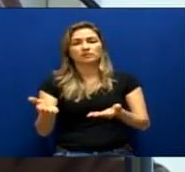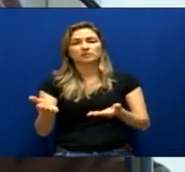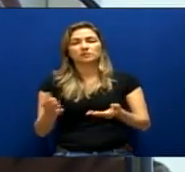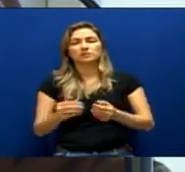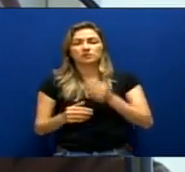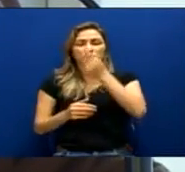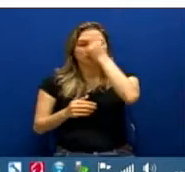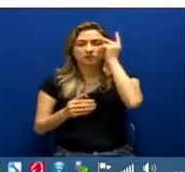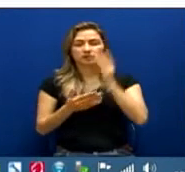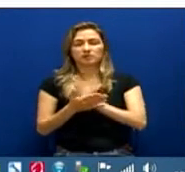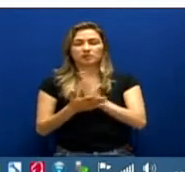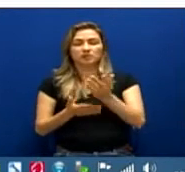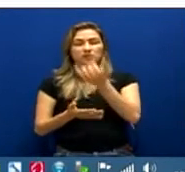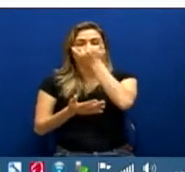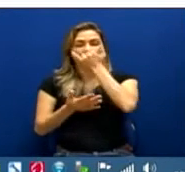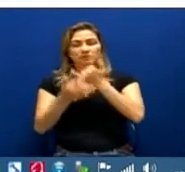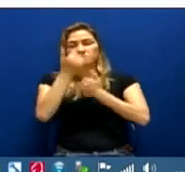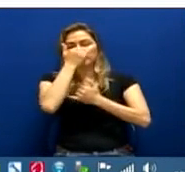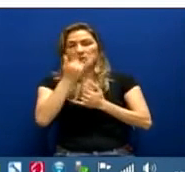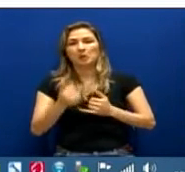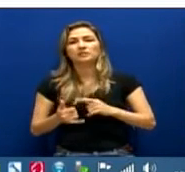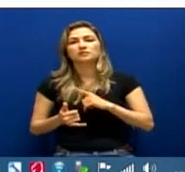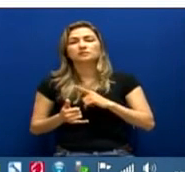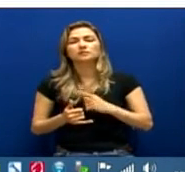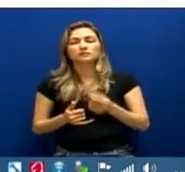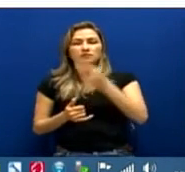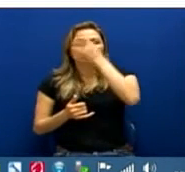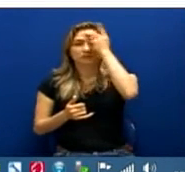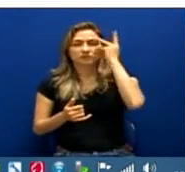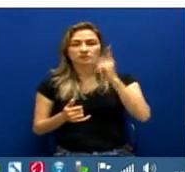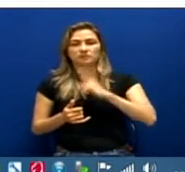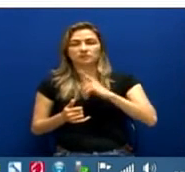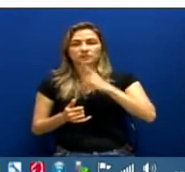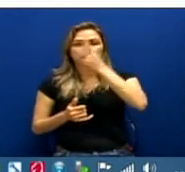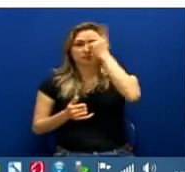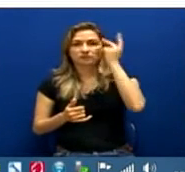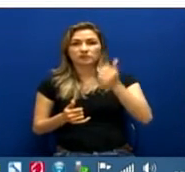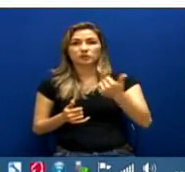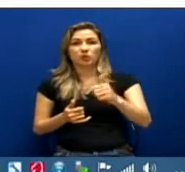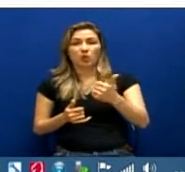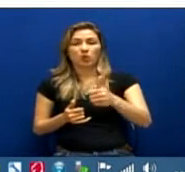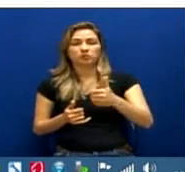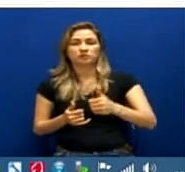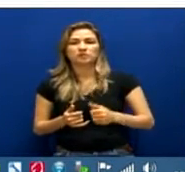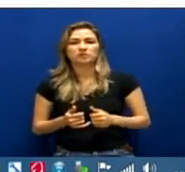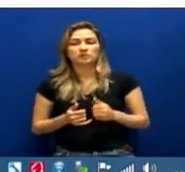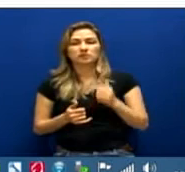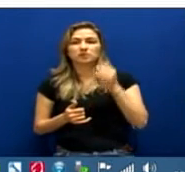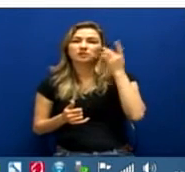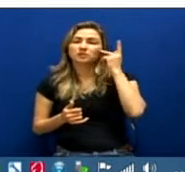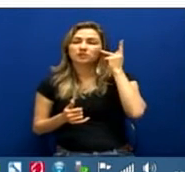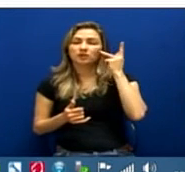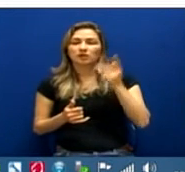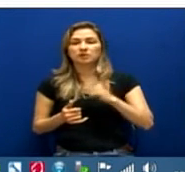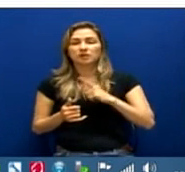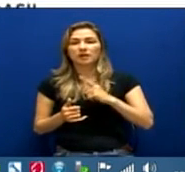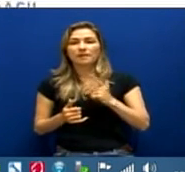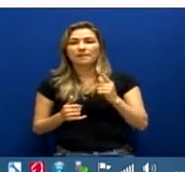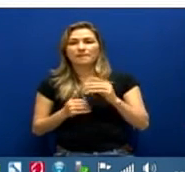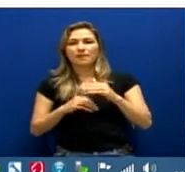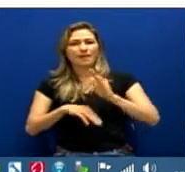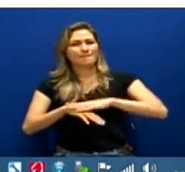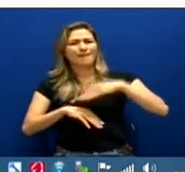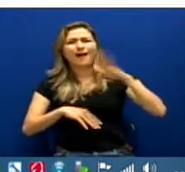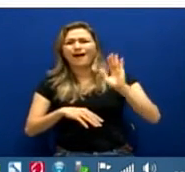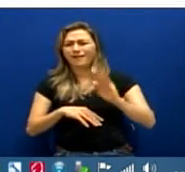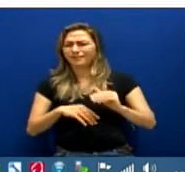São Paulo, nós temos 11 vítimas até o momento. Tem mais, gente. Tem muito mais. Mas elas não ousam falar o que